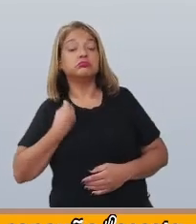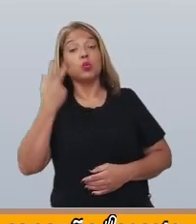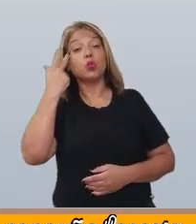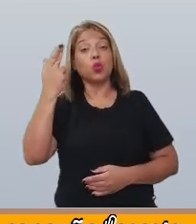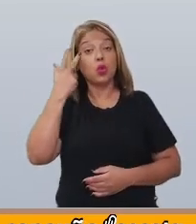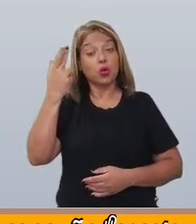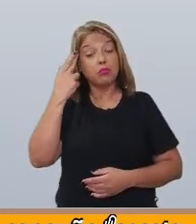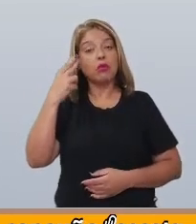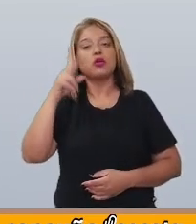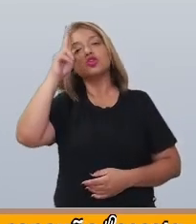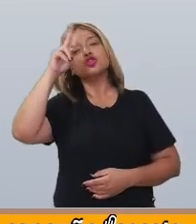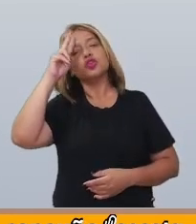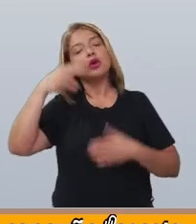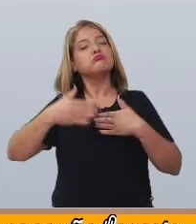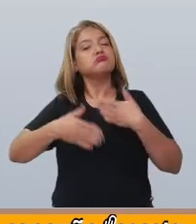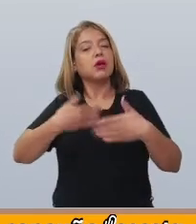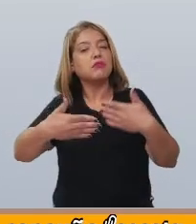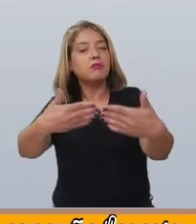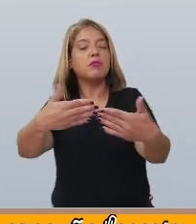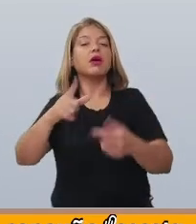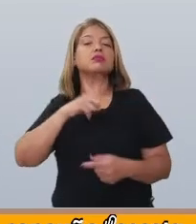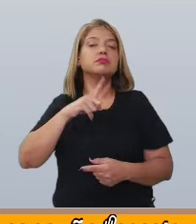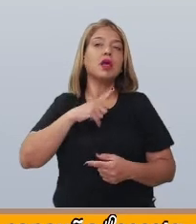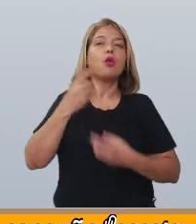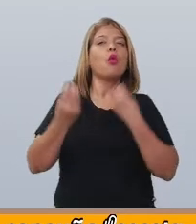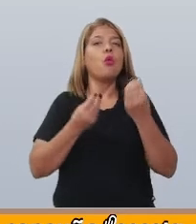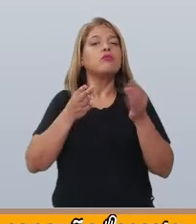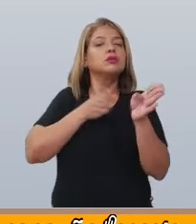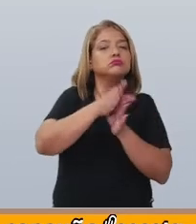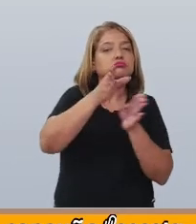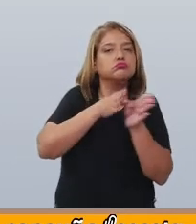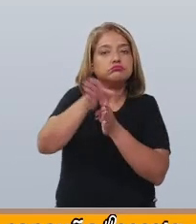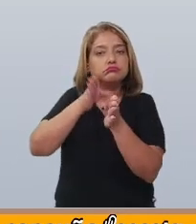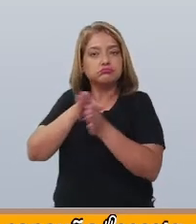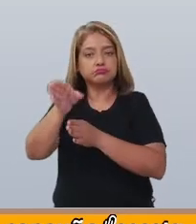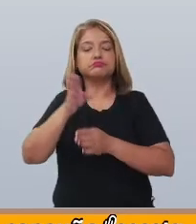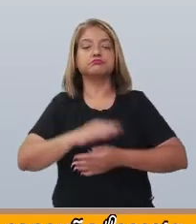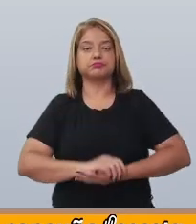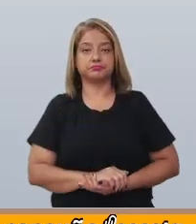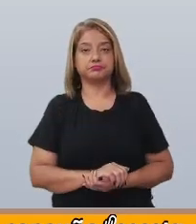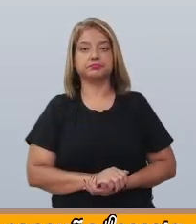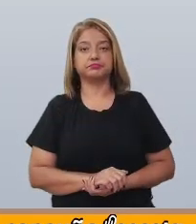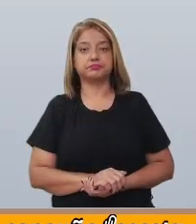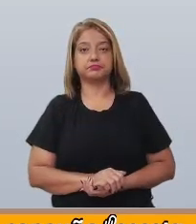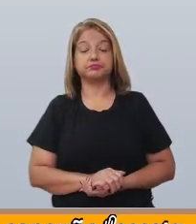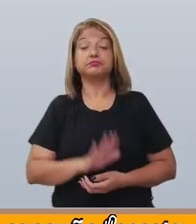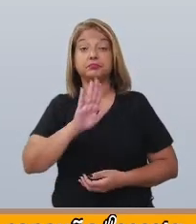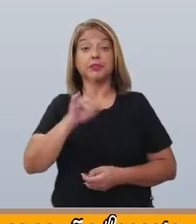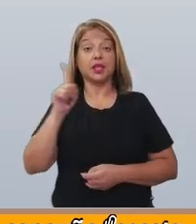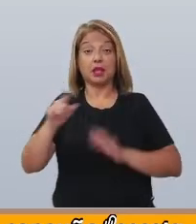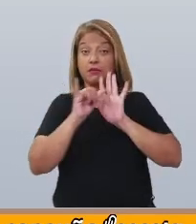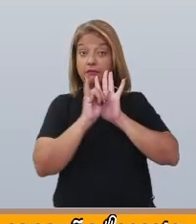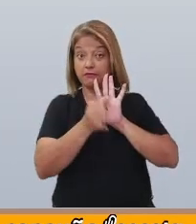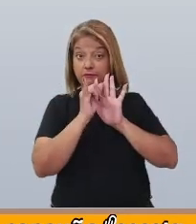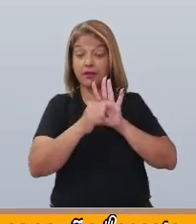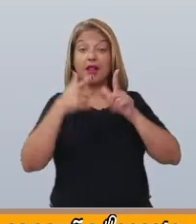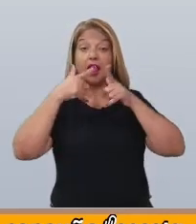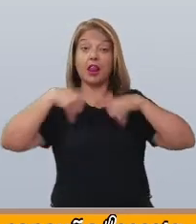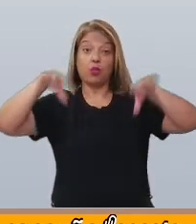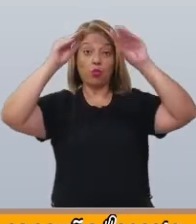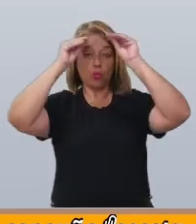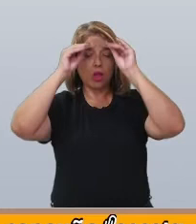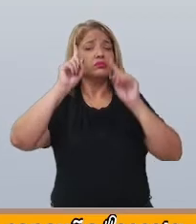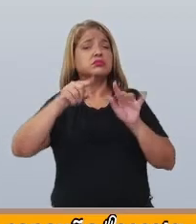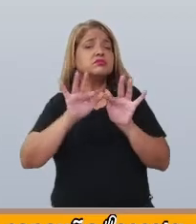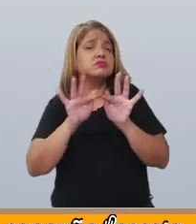desenrola-se levando à construção de um ensinamento. Na fábula, a linguagem é